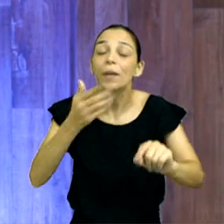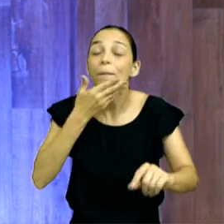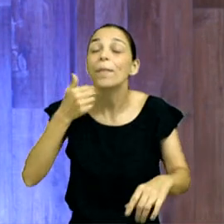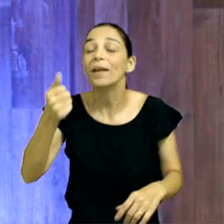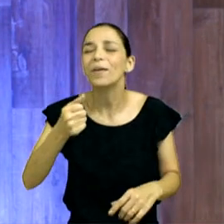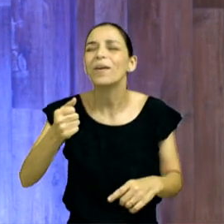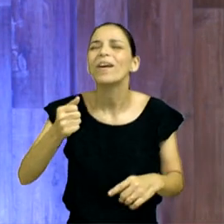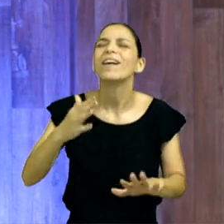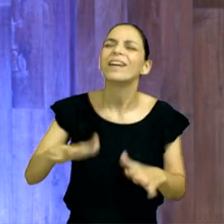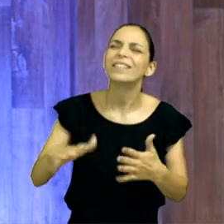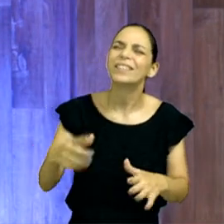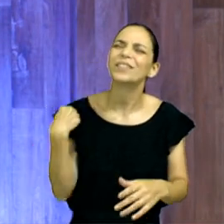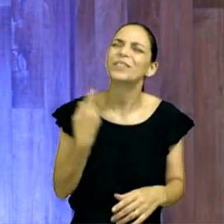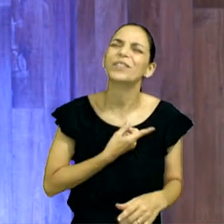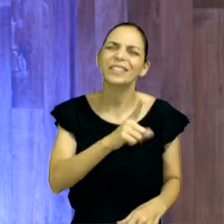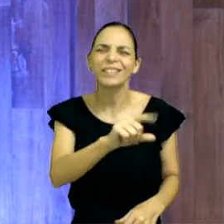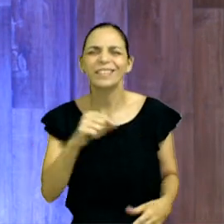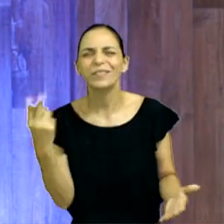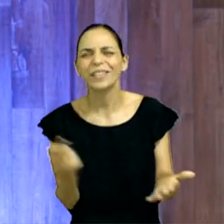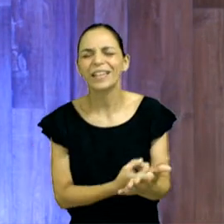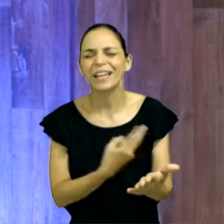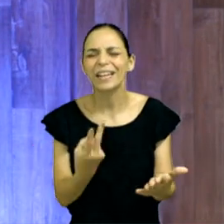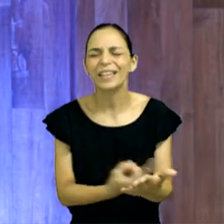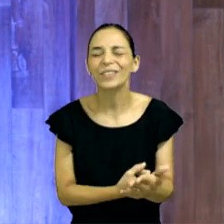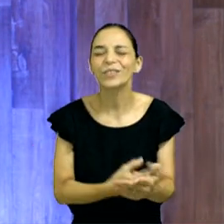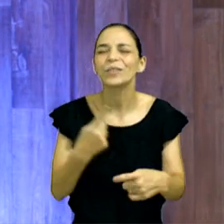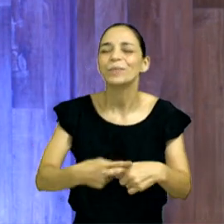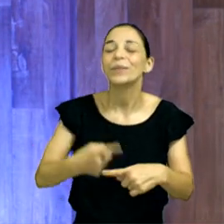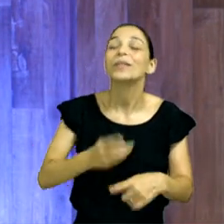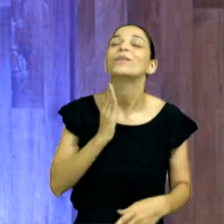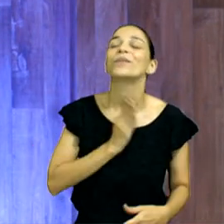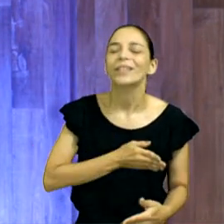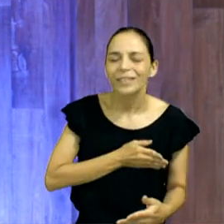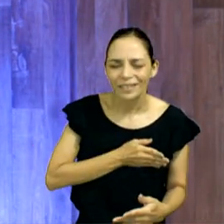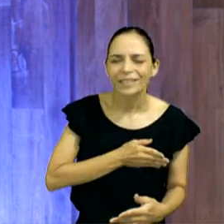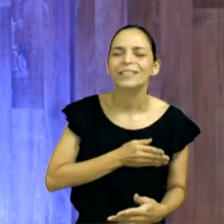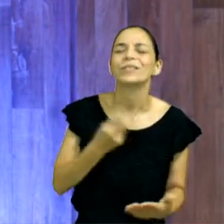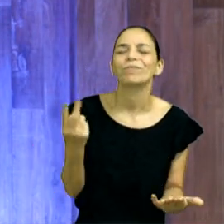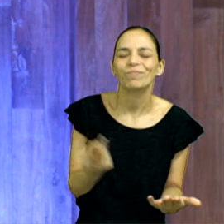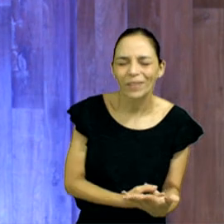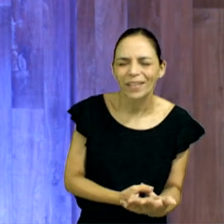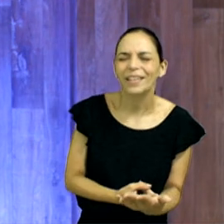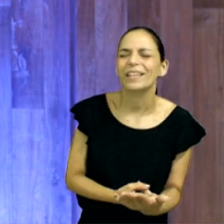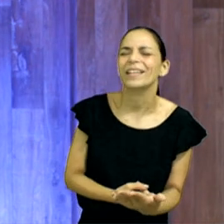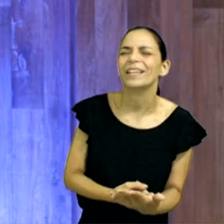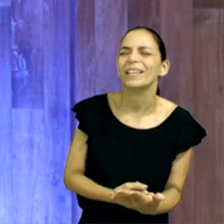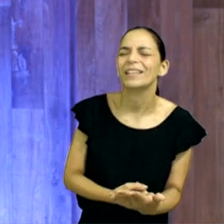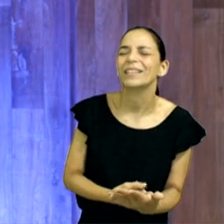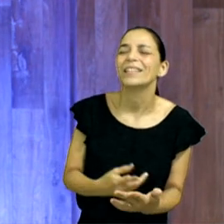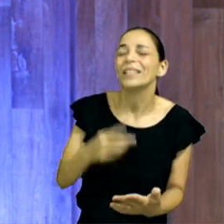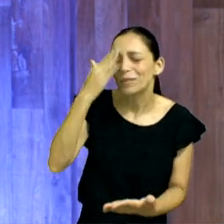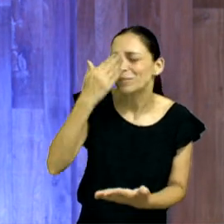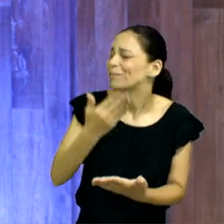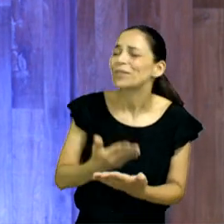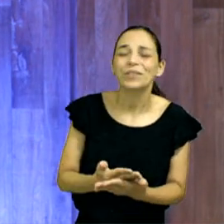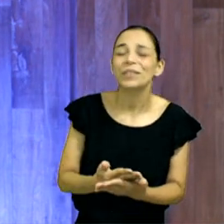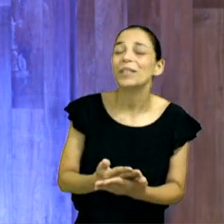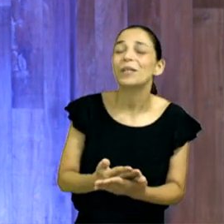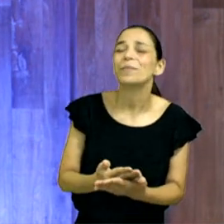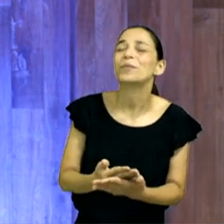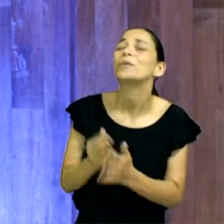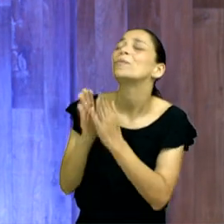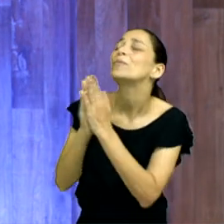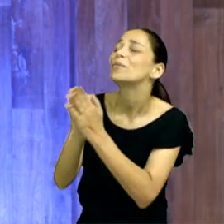o não escolhemos é pela dureza do nosso coração, pela nossa incredulidade. Tem misericórdia. Nos ajuda, Senhor, a não fazer